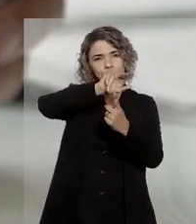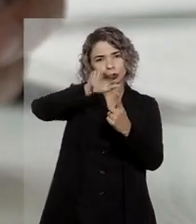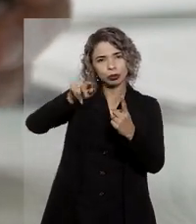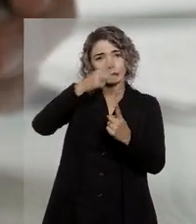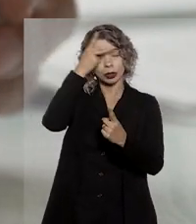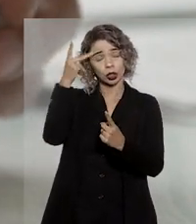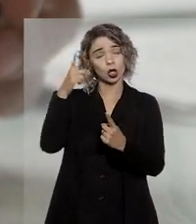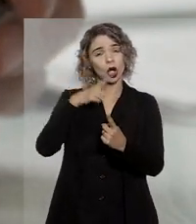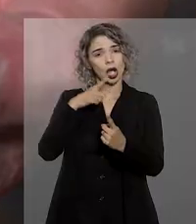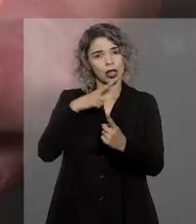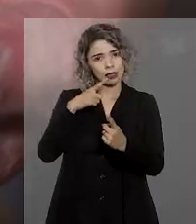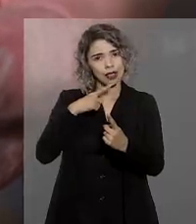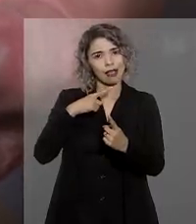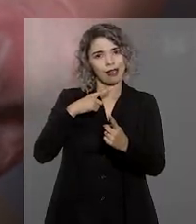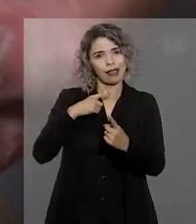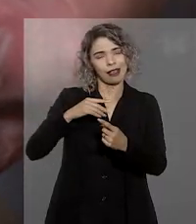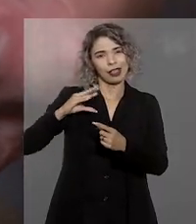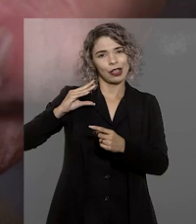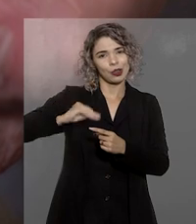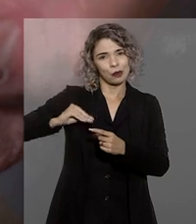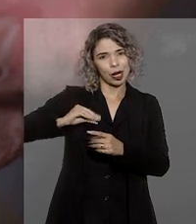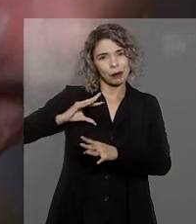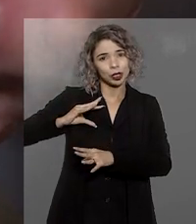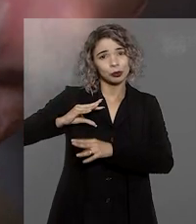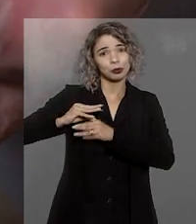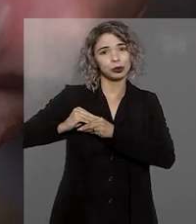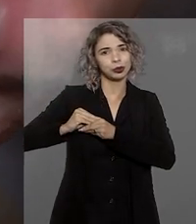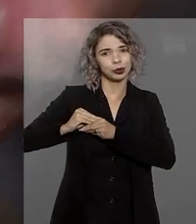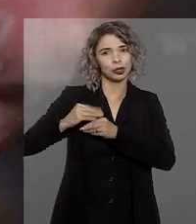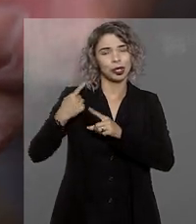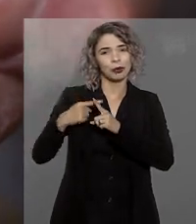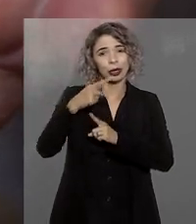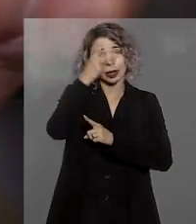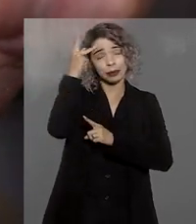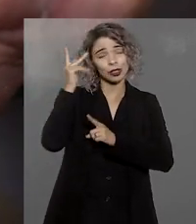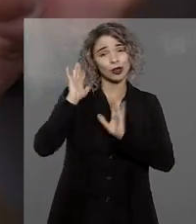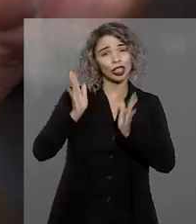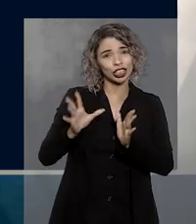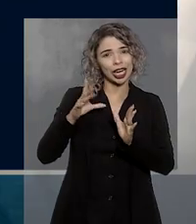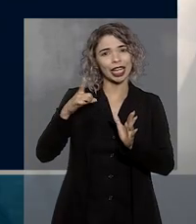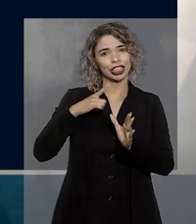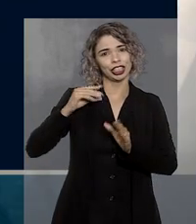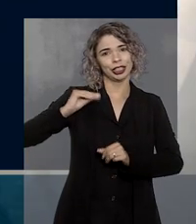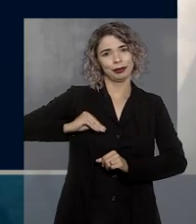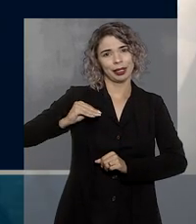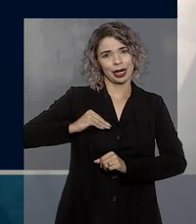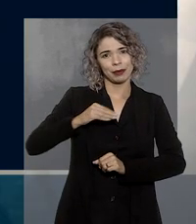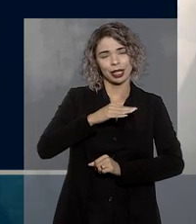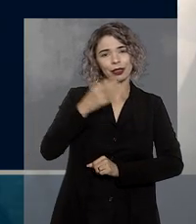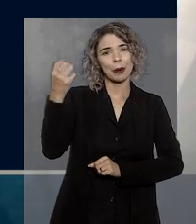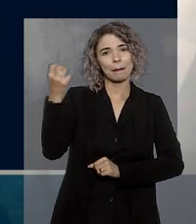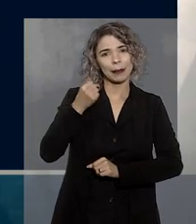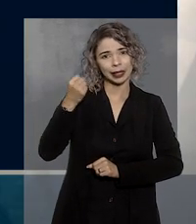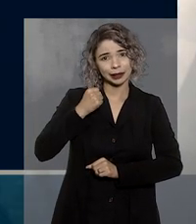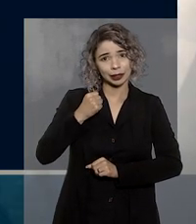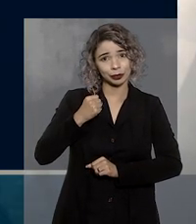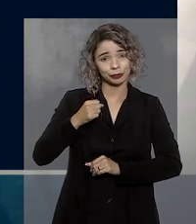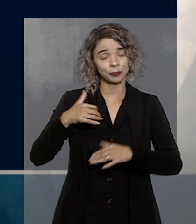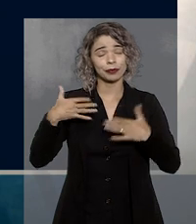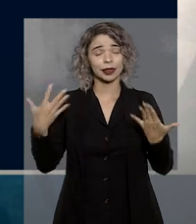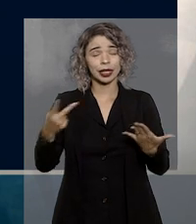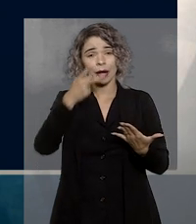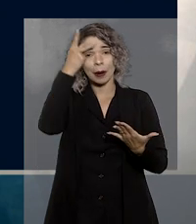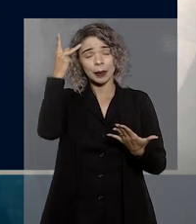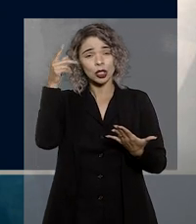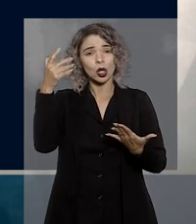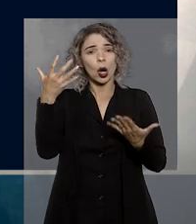administradora do Plano de Previdência Complementar e os demais beneficiários do falecido. Para os ministros da terceira turma, a